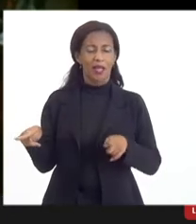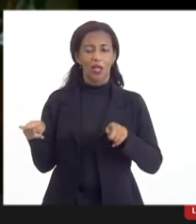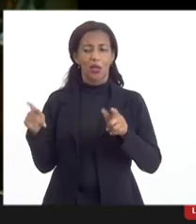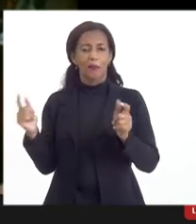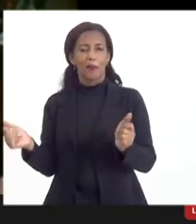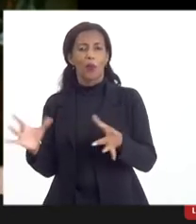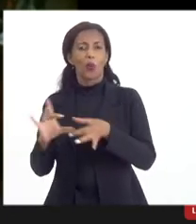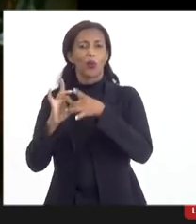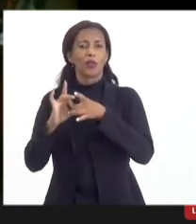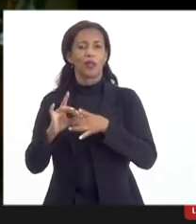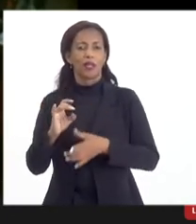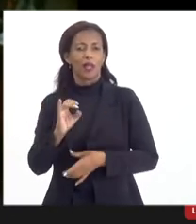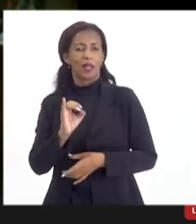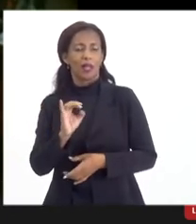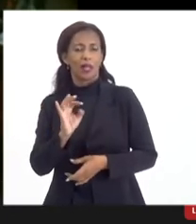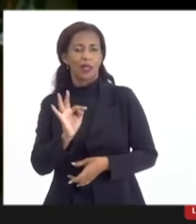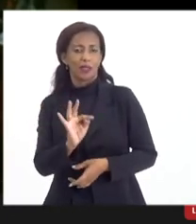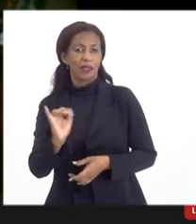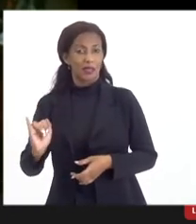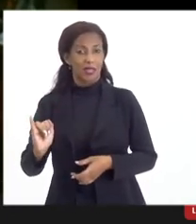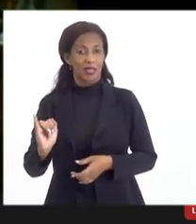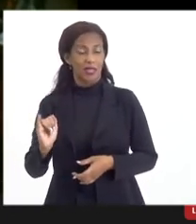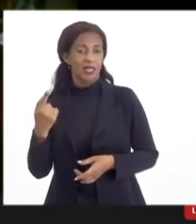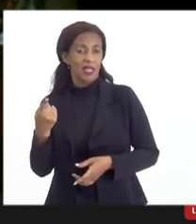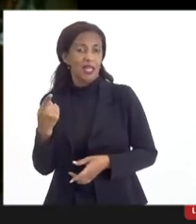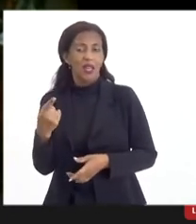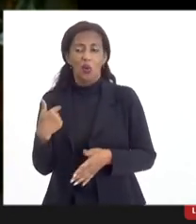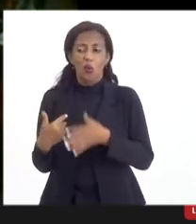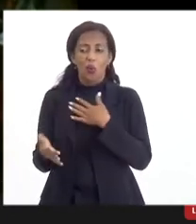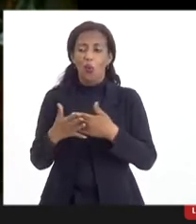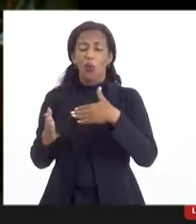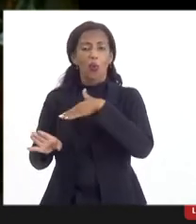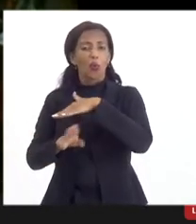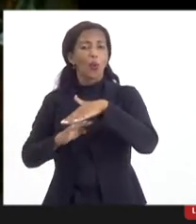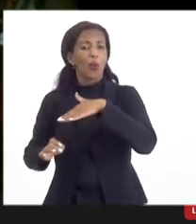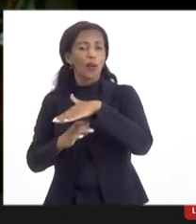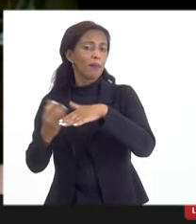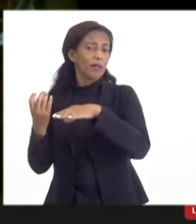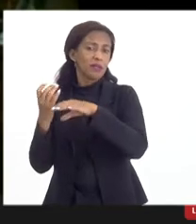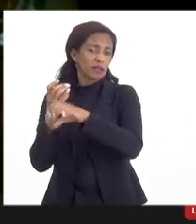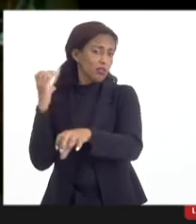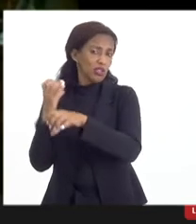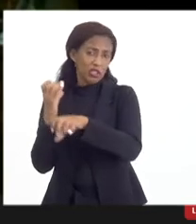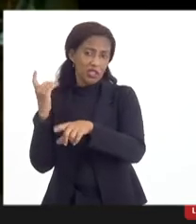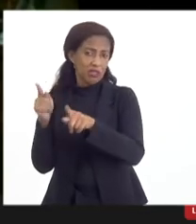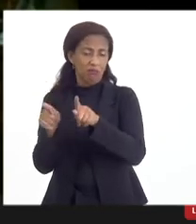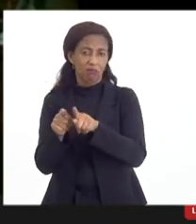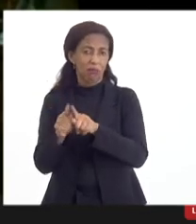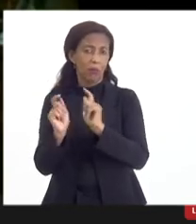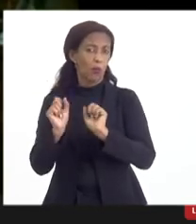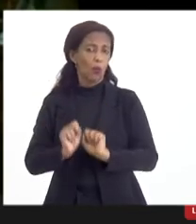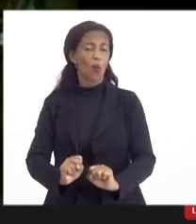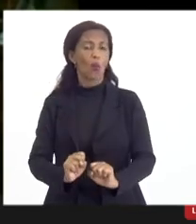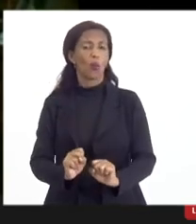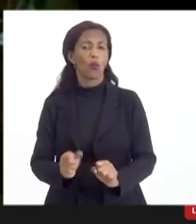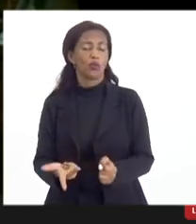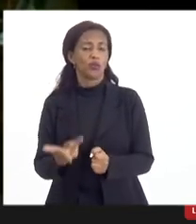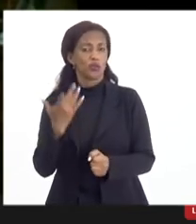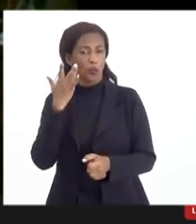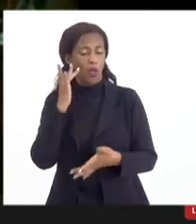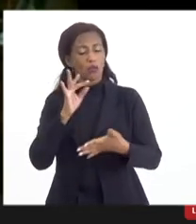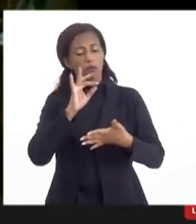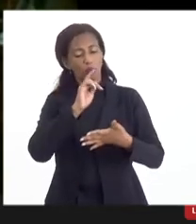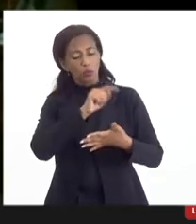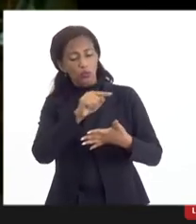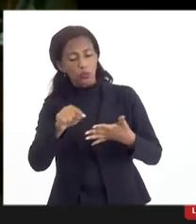de tecnologia da informação, mas em startup é qualquer empresa, inclusive de engenharia. Então, eu acho que esses são os pontos